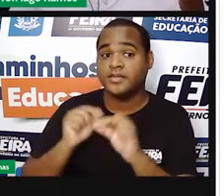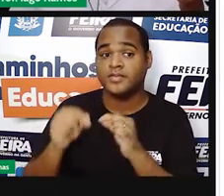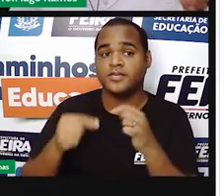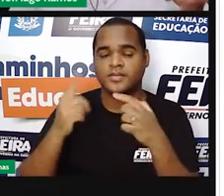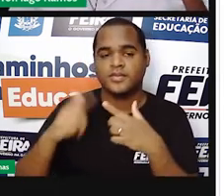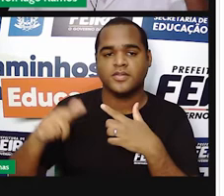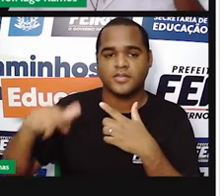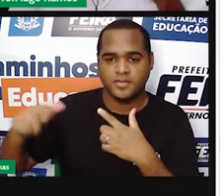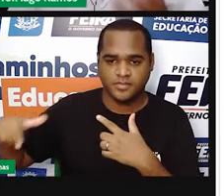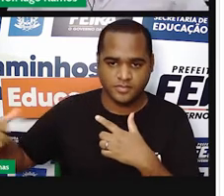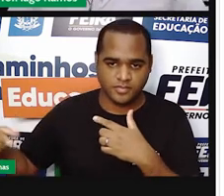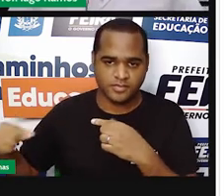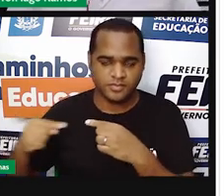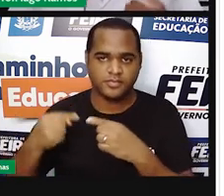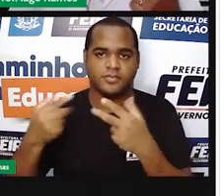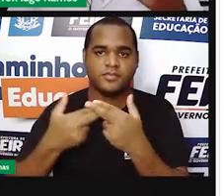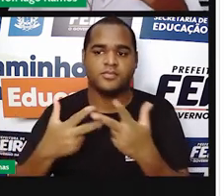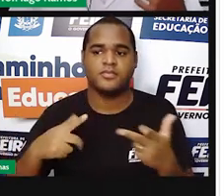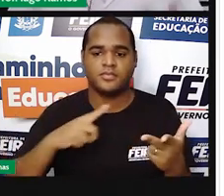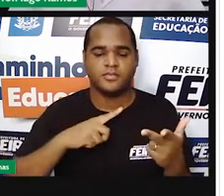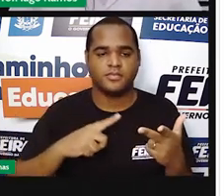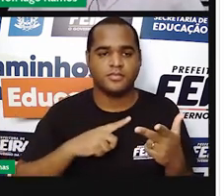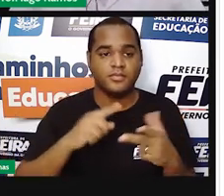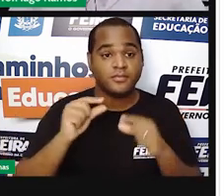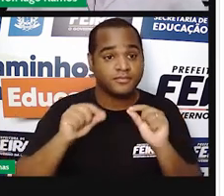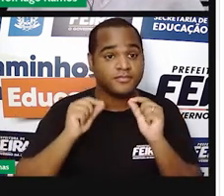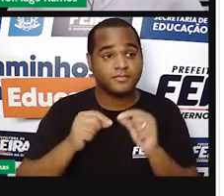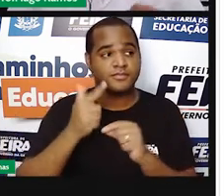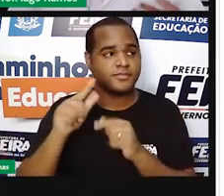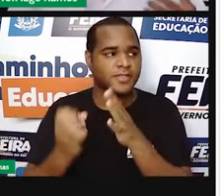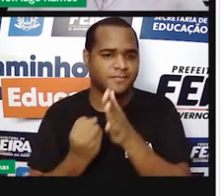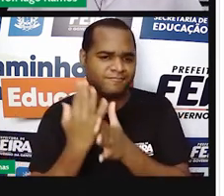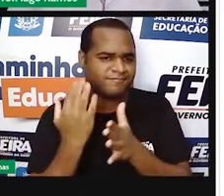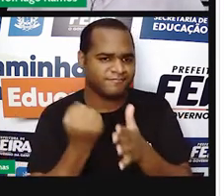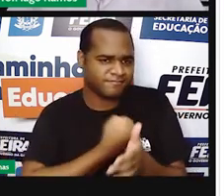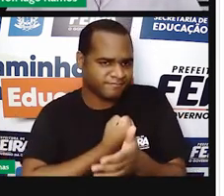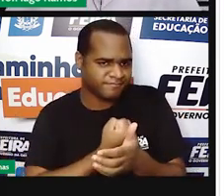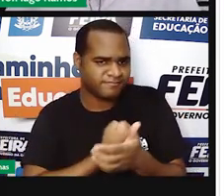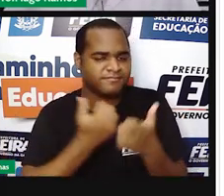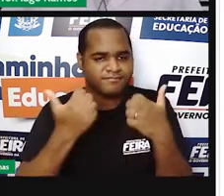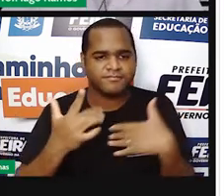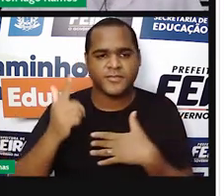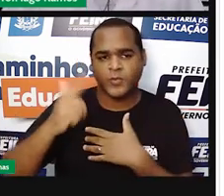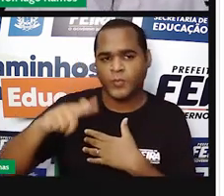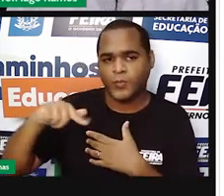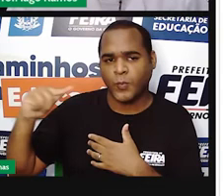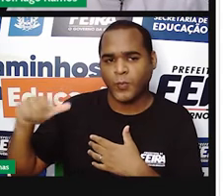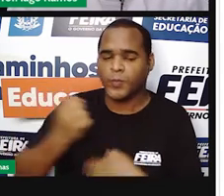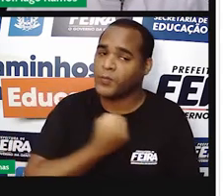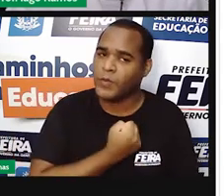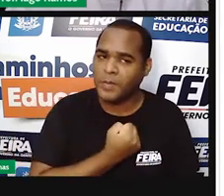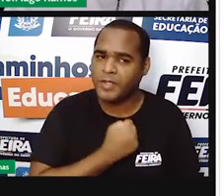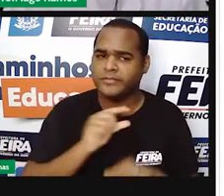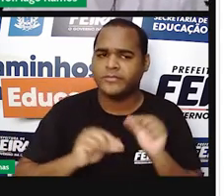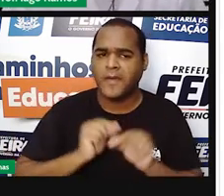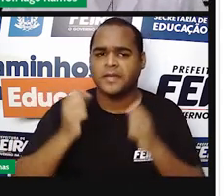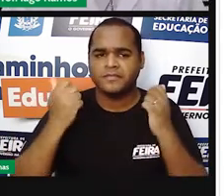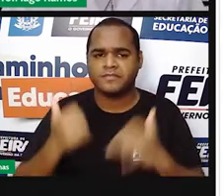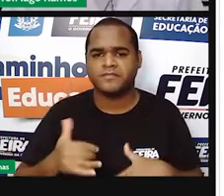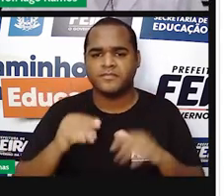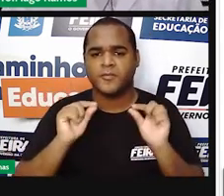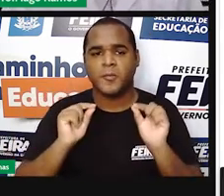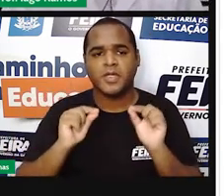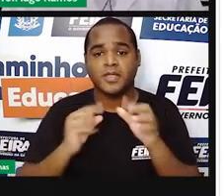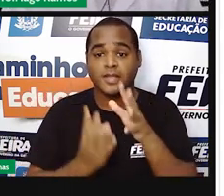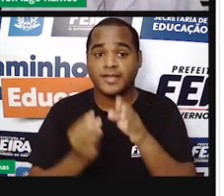aliás, se repete não. Aparecem infinitos números e não há repetição nesses números. Aqui dentro